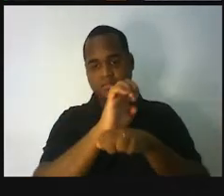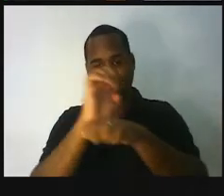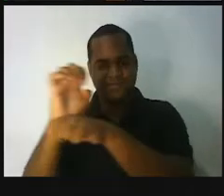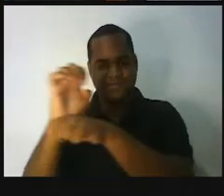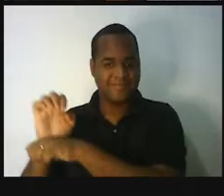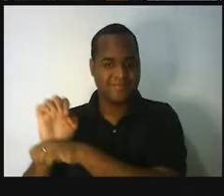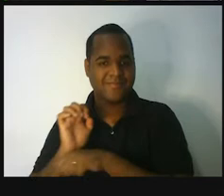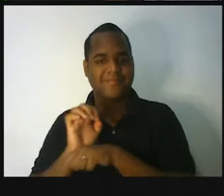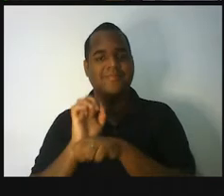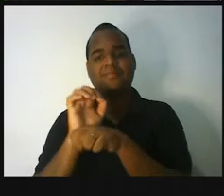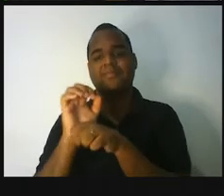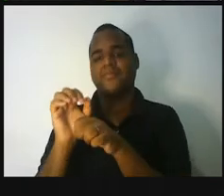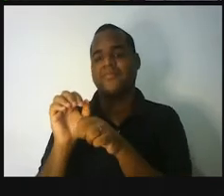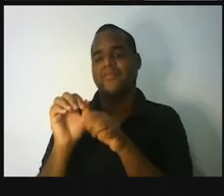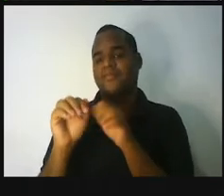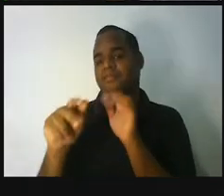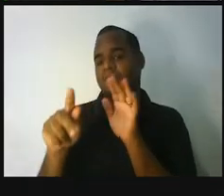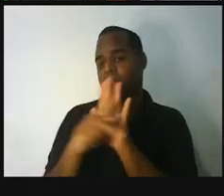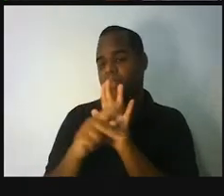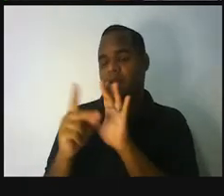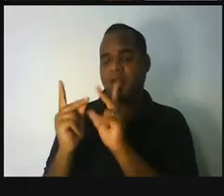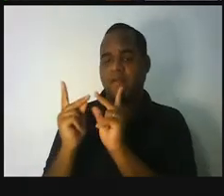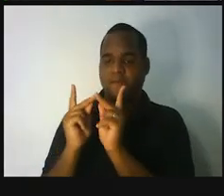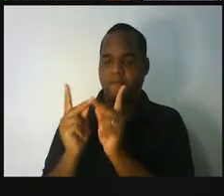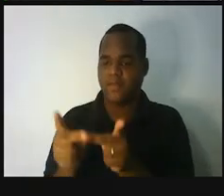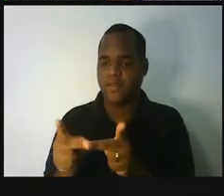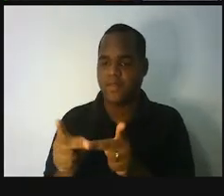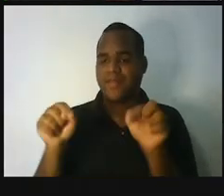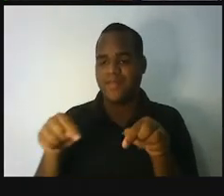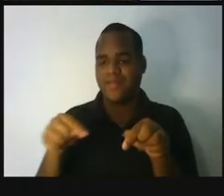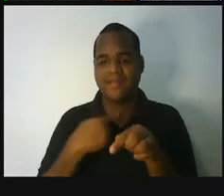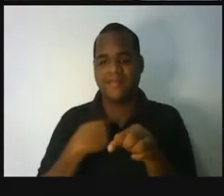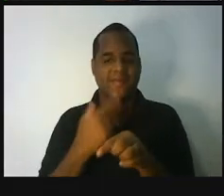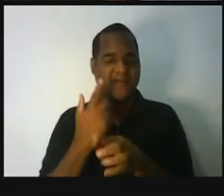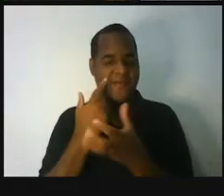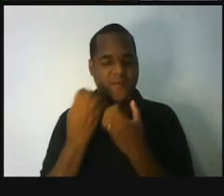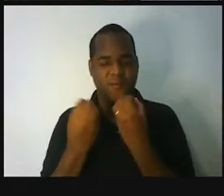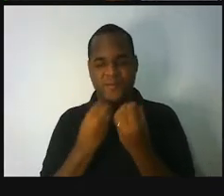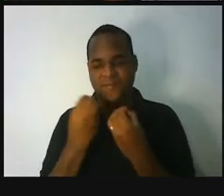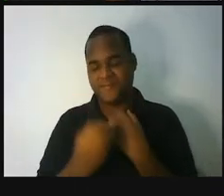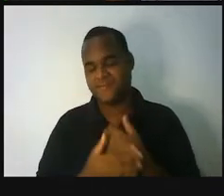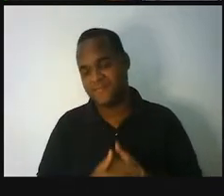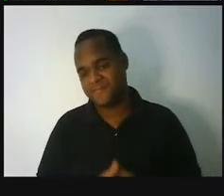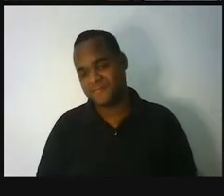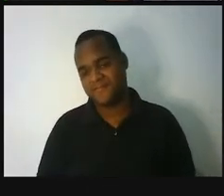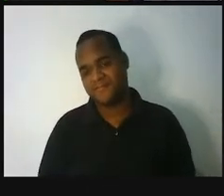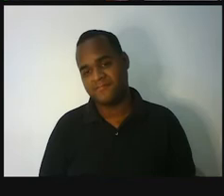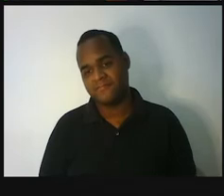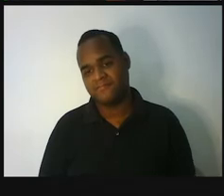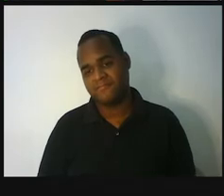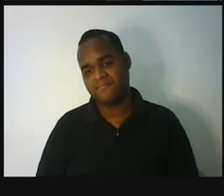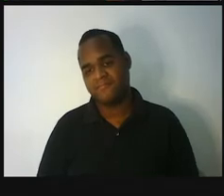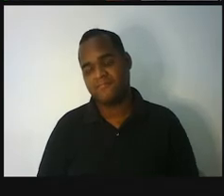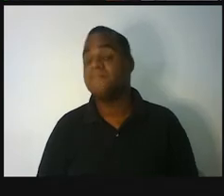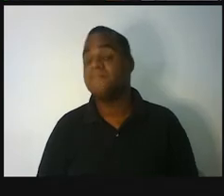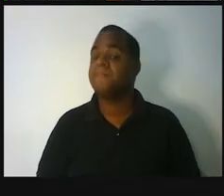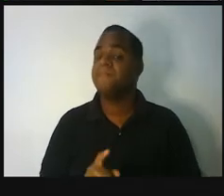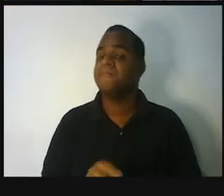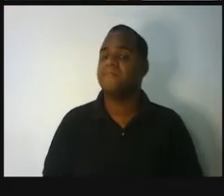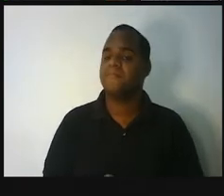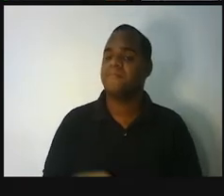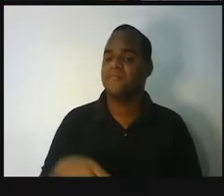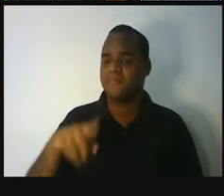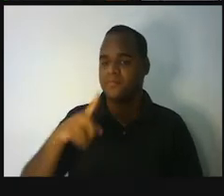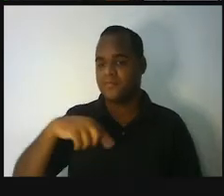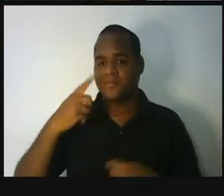vieram visitar o nosso Estado. Então, a gente precisa olhar para essa tabela